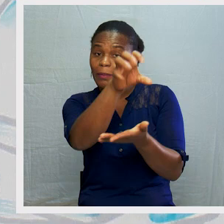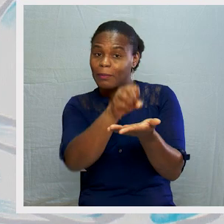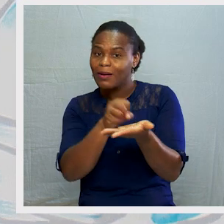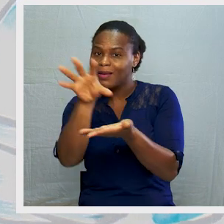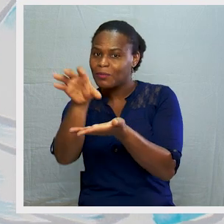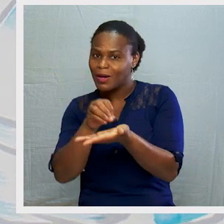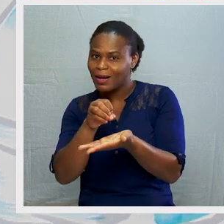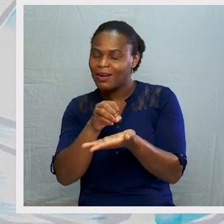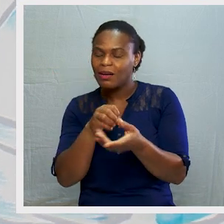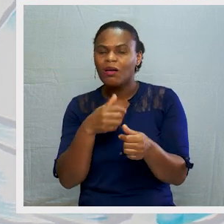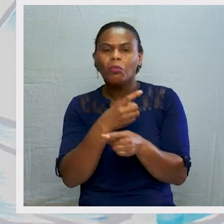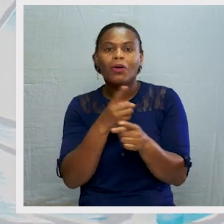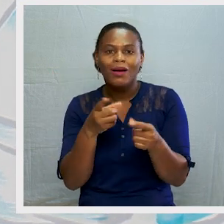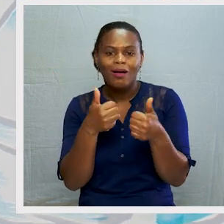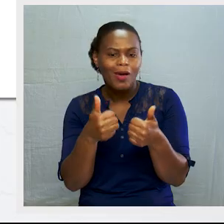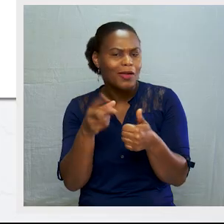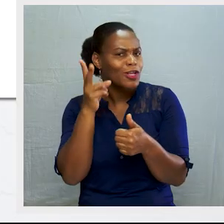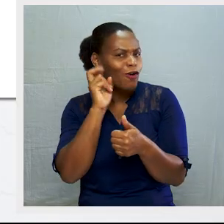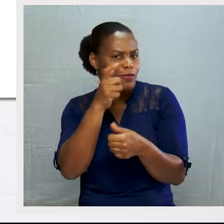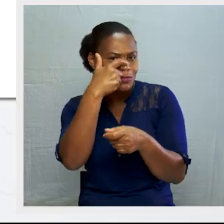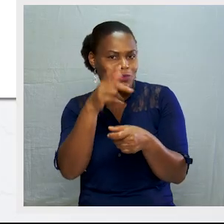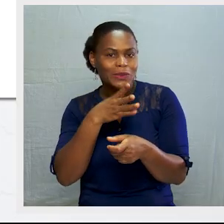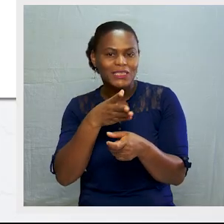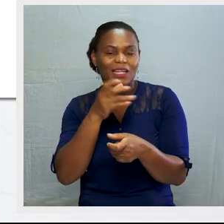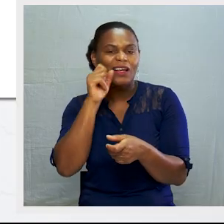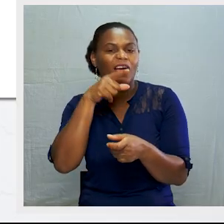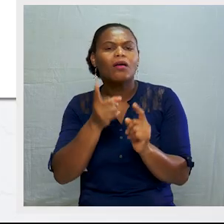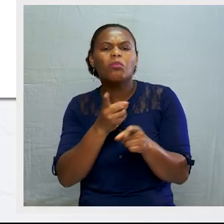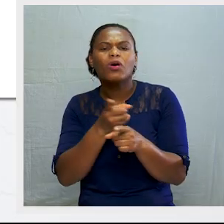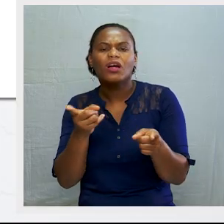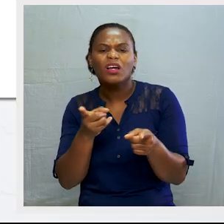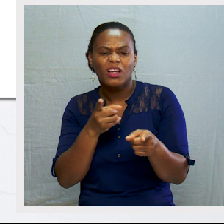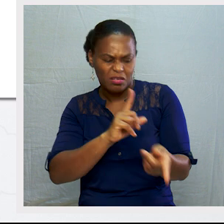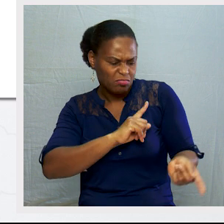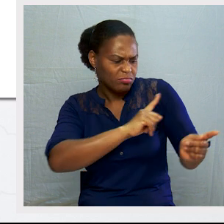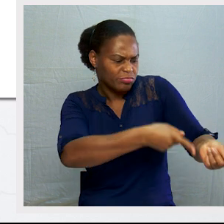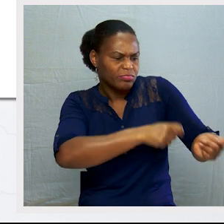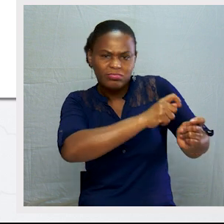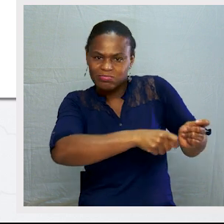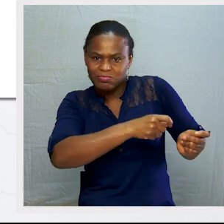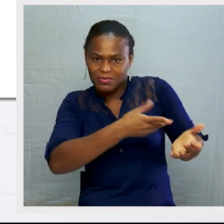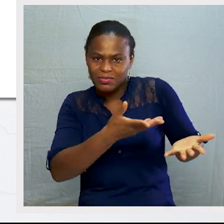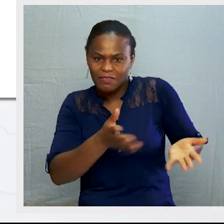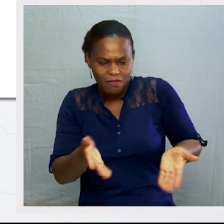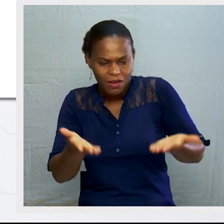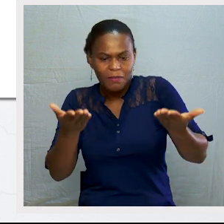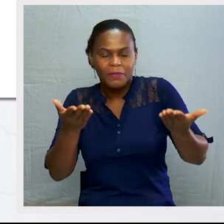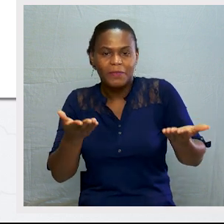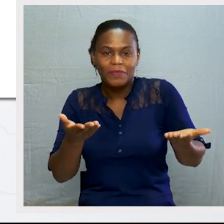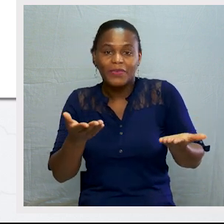ouvi alguém a dizer. E por quê? Que era chamada? É porque piscavam? Vamos lá.